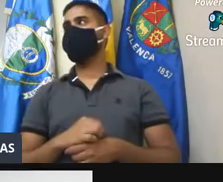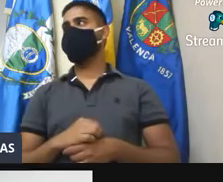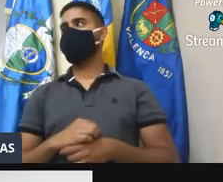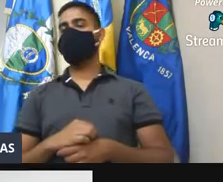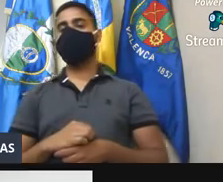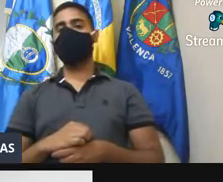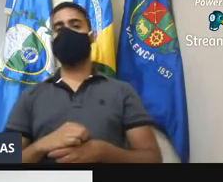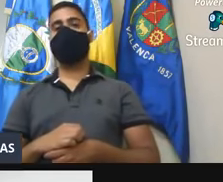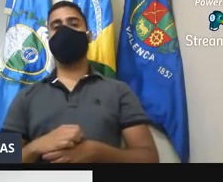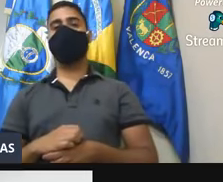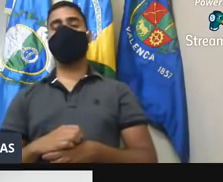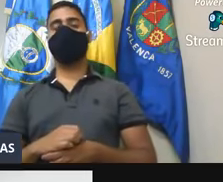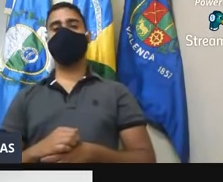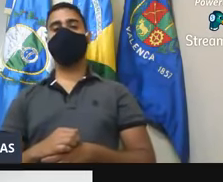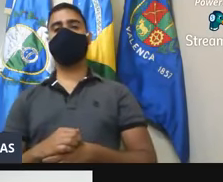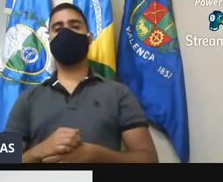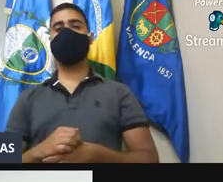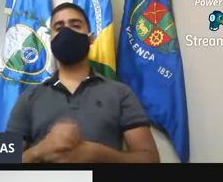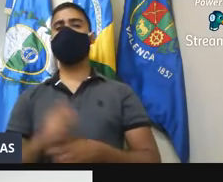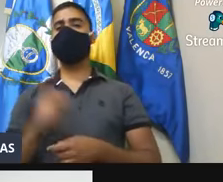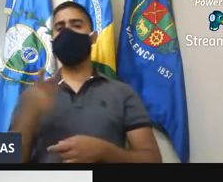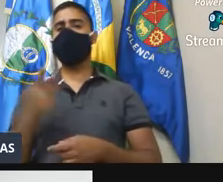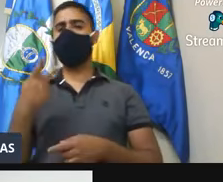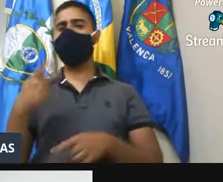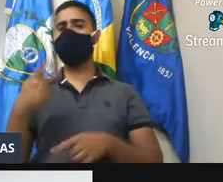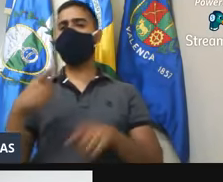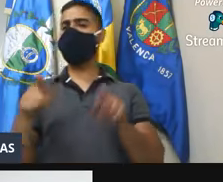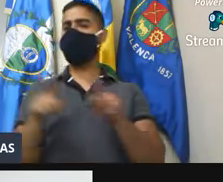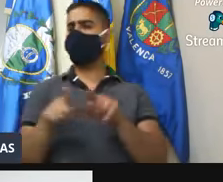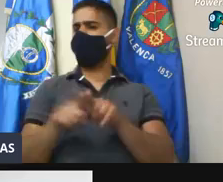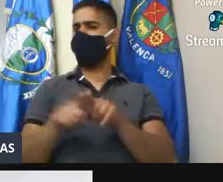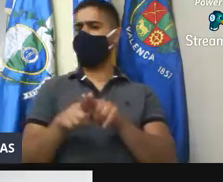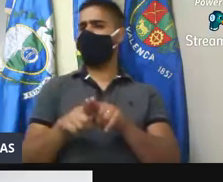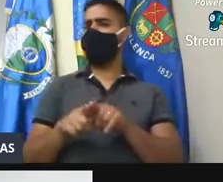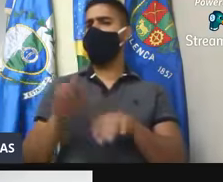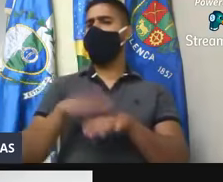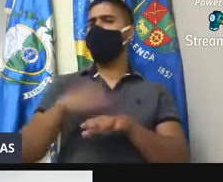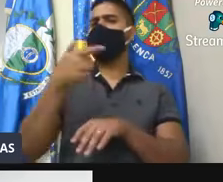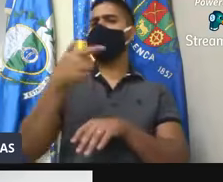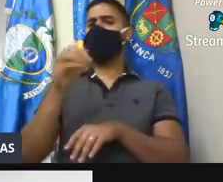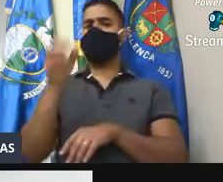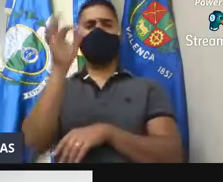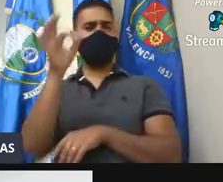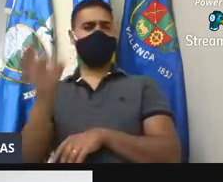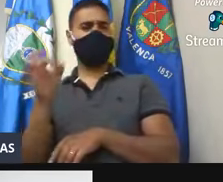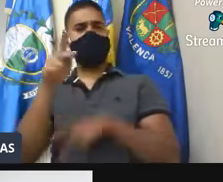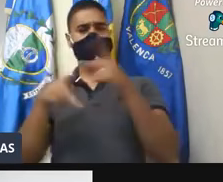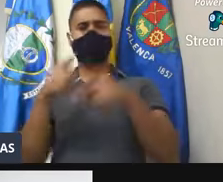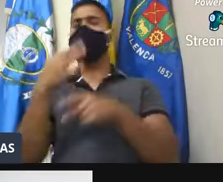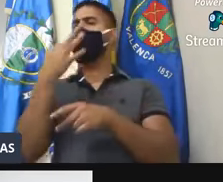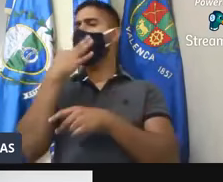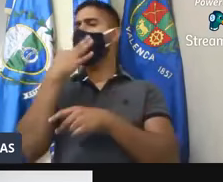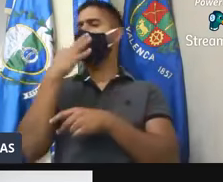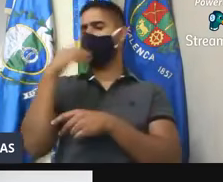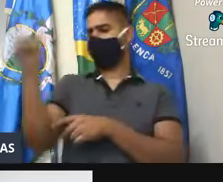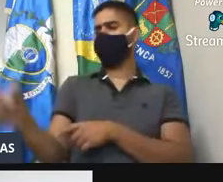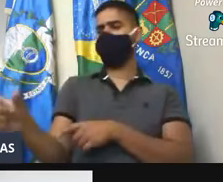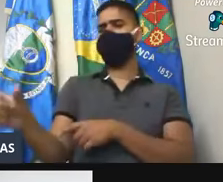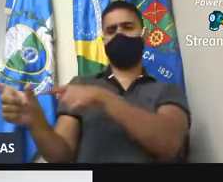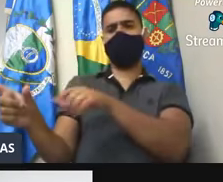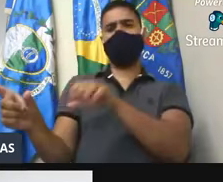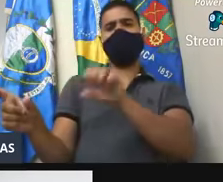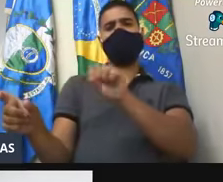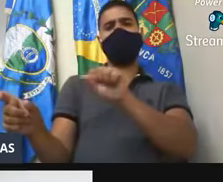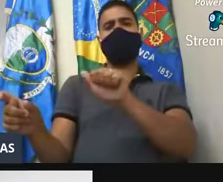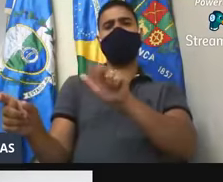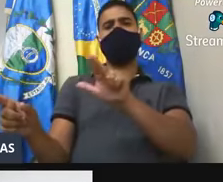vou botar aí mais de 70% da população conhece o doutor Saulo, e não vou arriscar quantas pessoas,